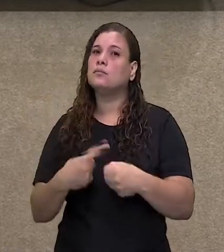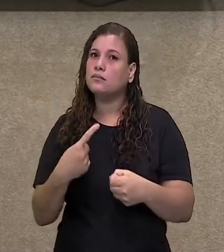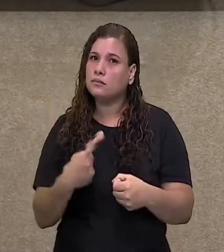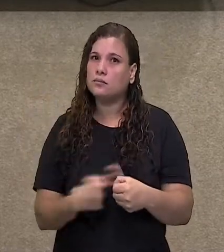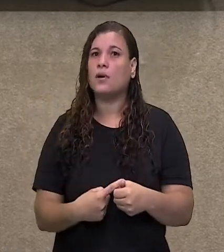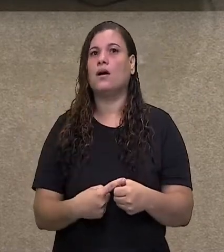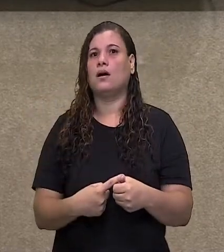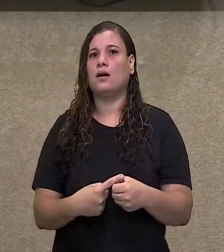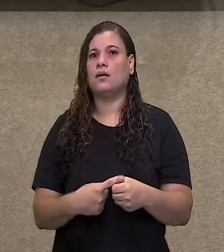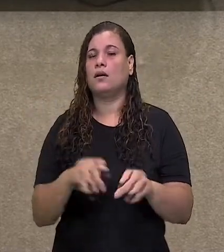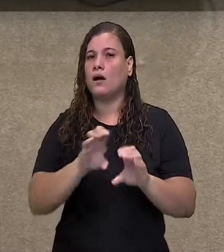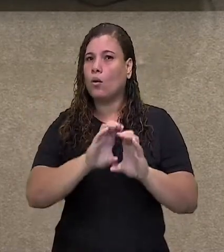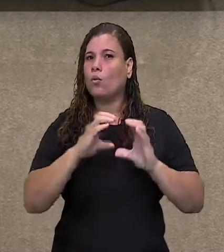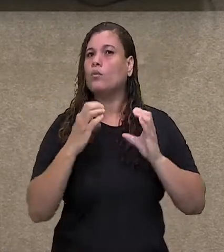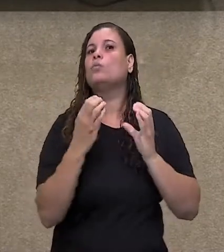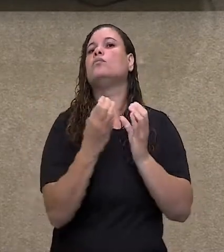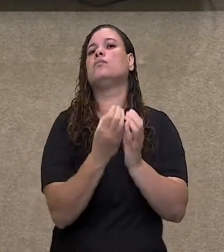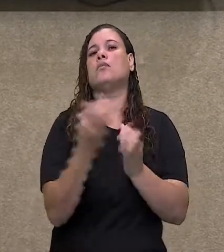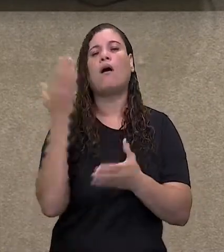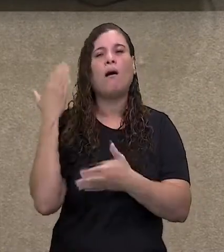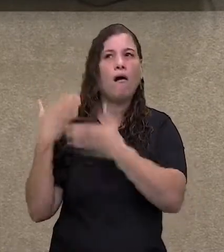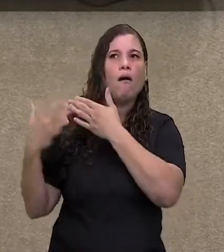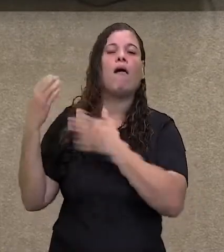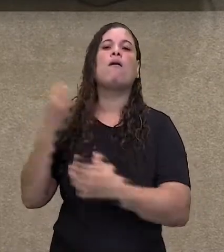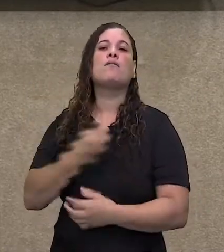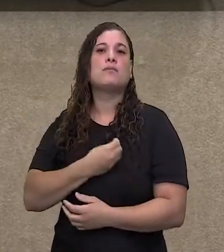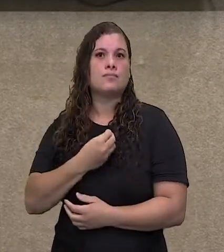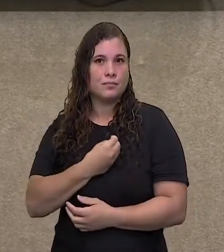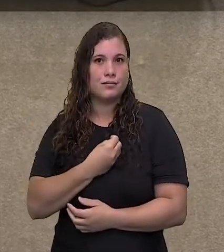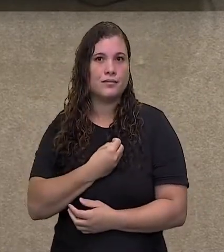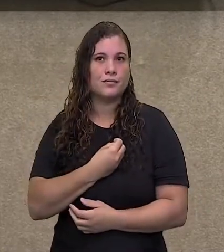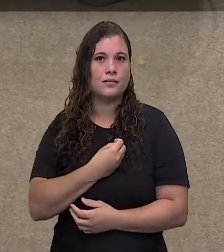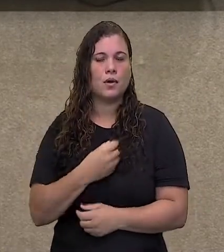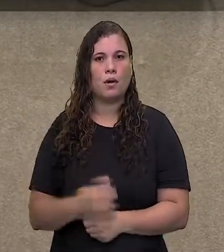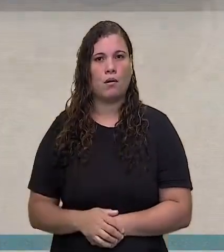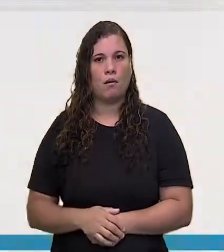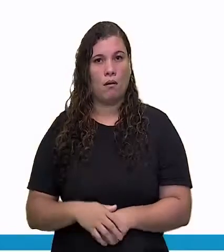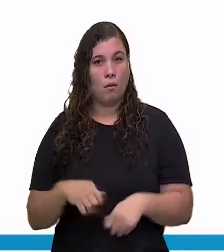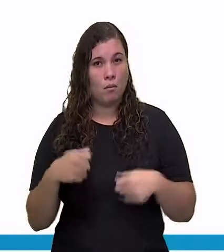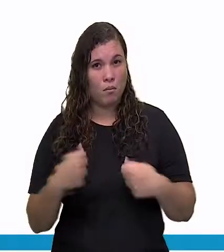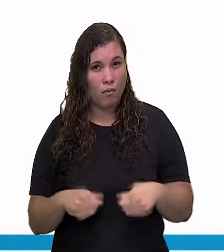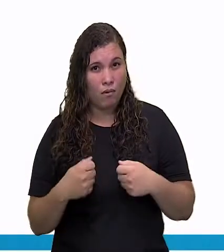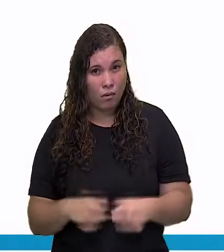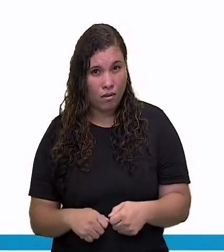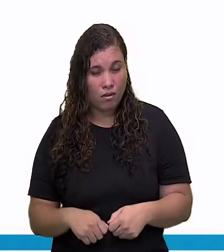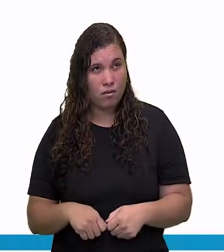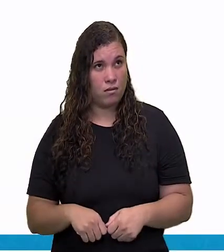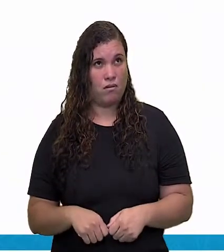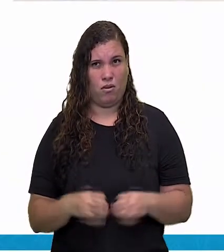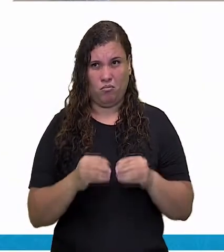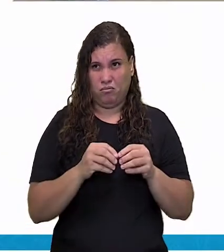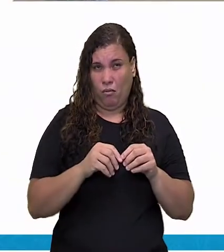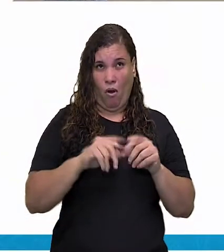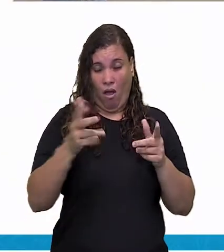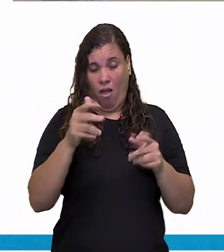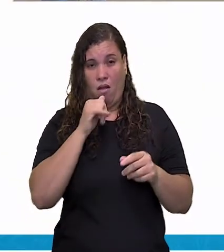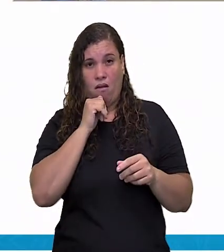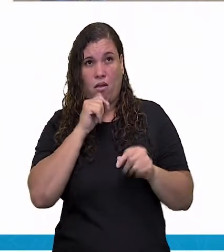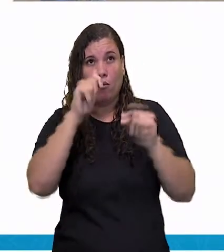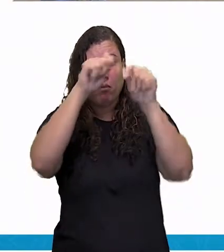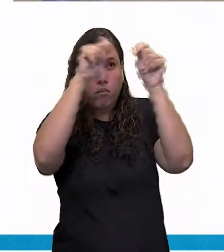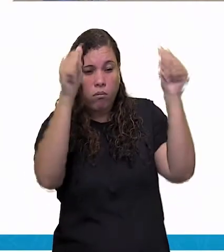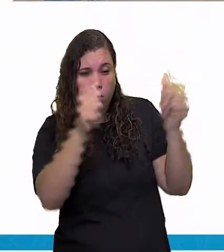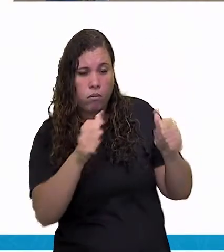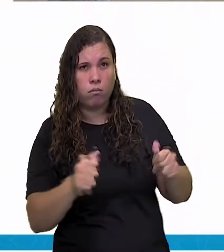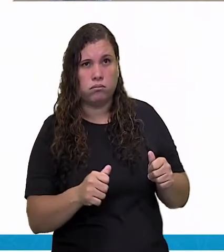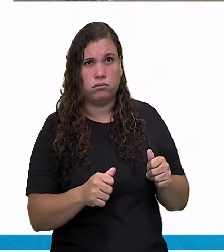comunidade. Ele não precisa ser uma coisa muito grande para ser um patrimônio histórico. Pode ser uma arte, uma obra de arte,